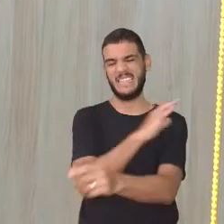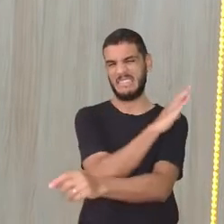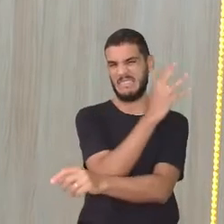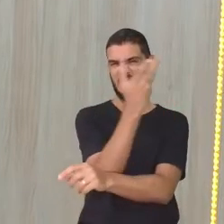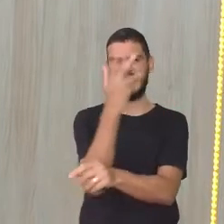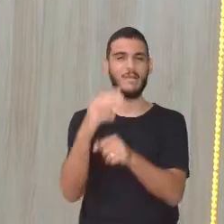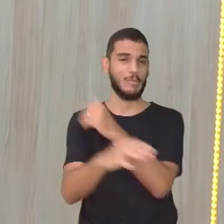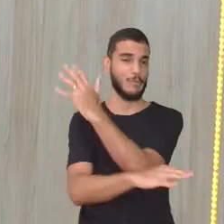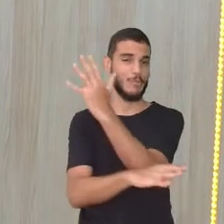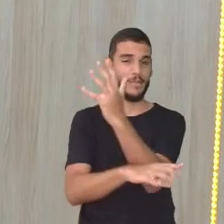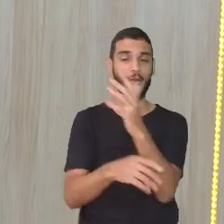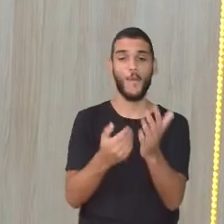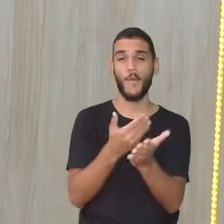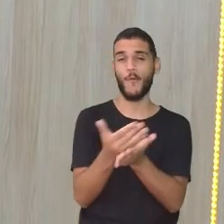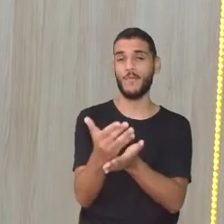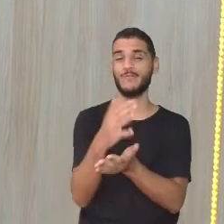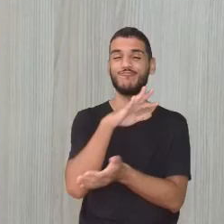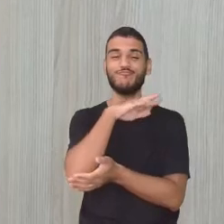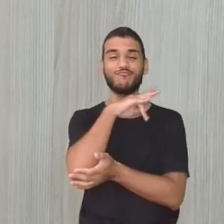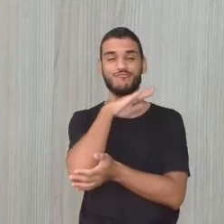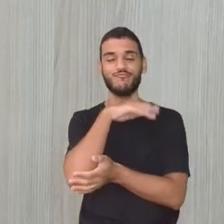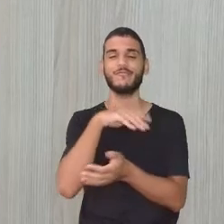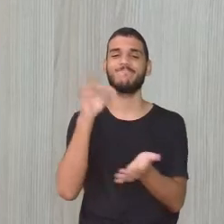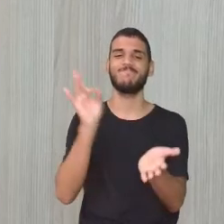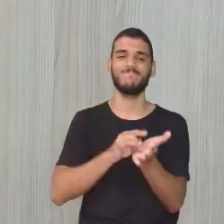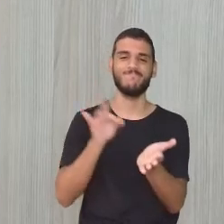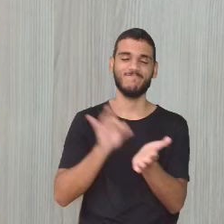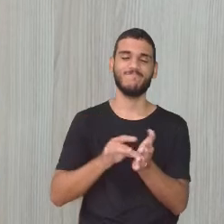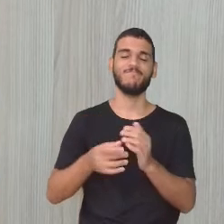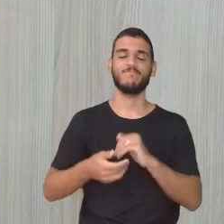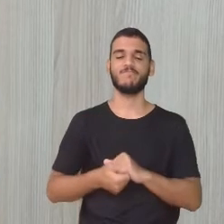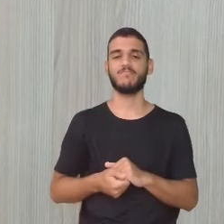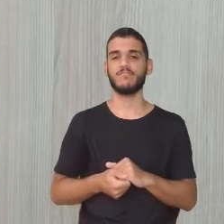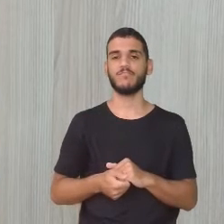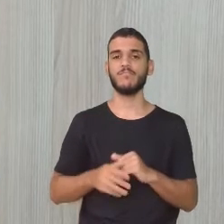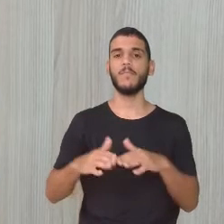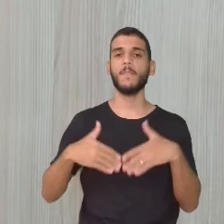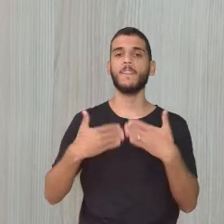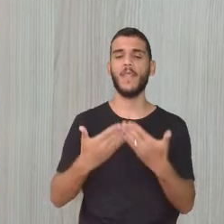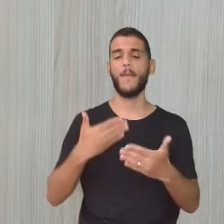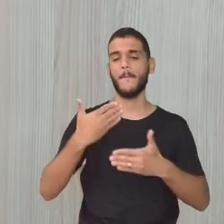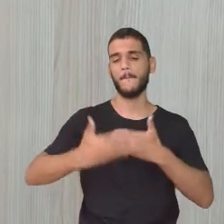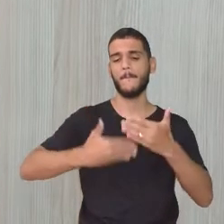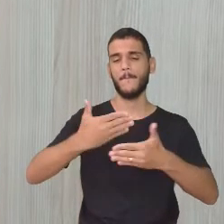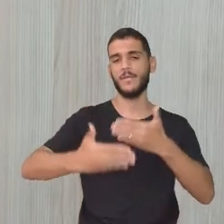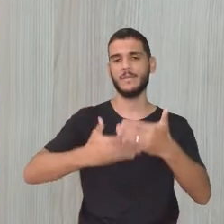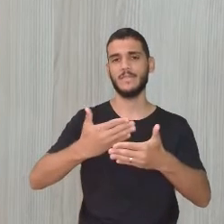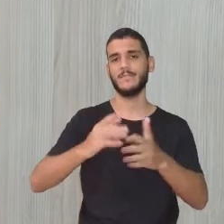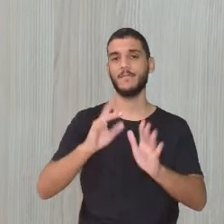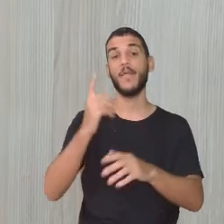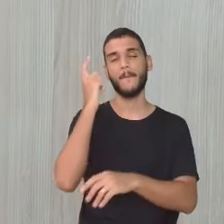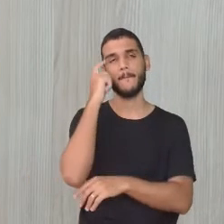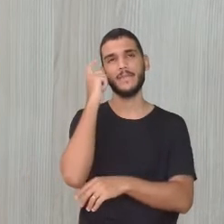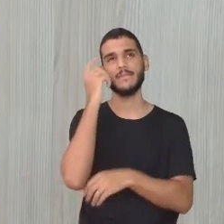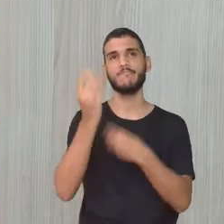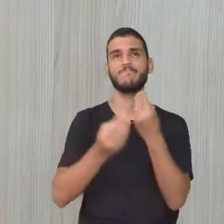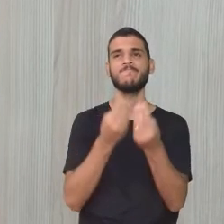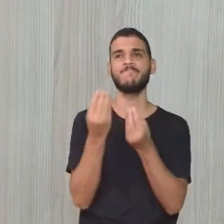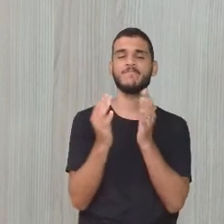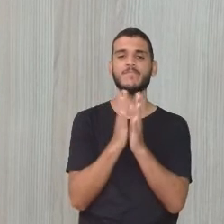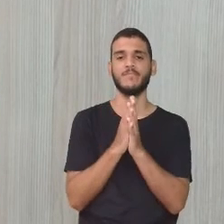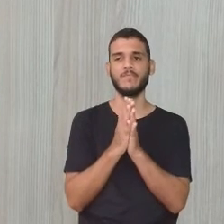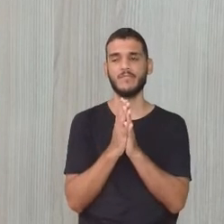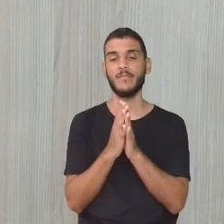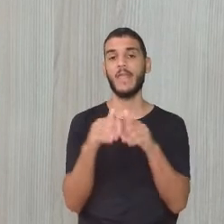meio ruim esse negócio da industrialização, né, professora? Com certeza, né? Porque o processo aí, a gente fica pensando assim. Lá,